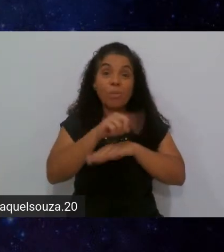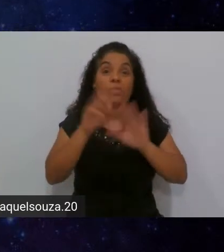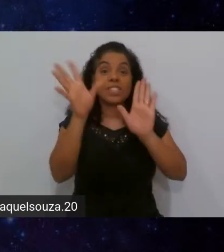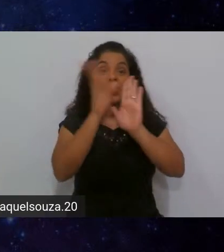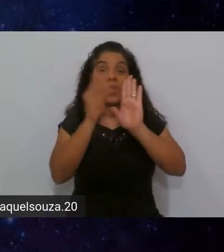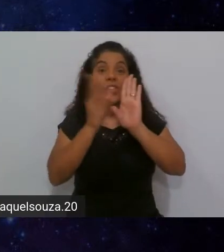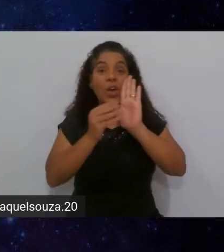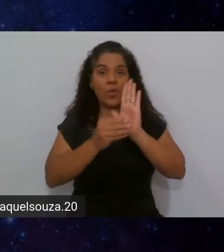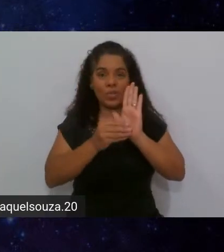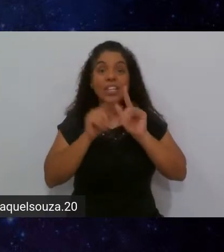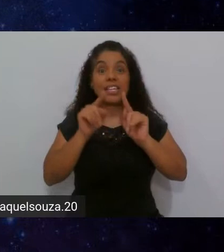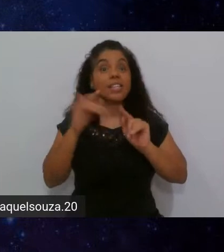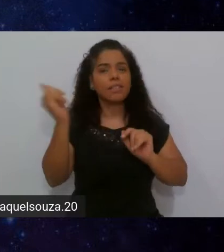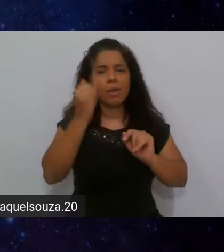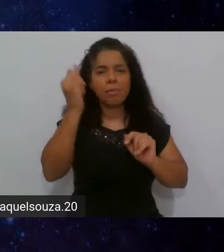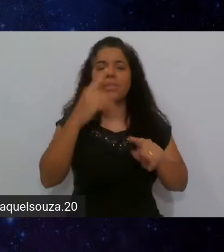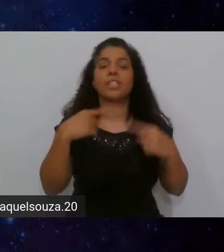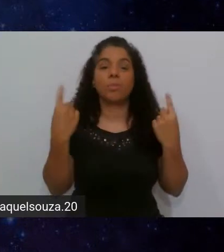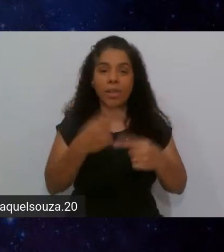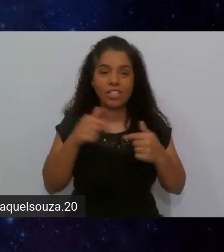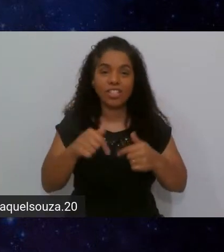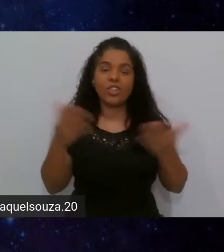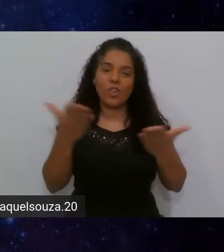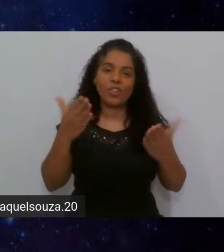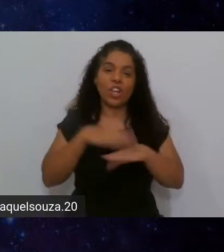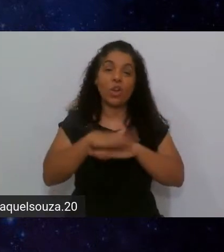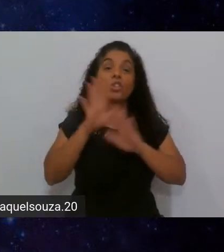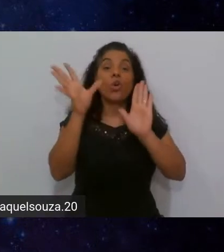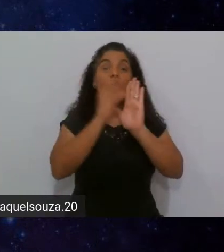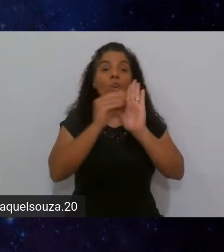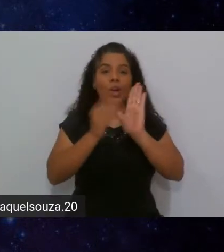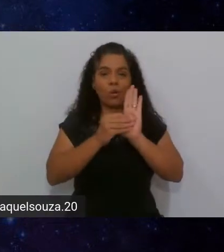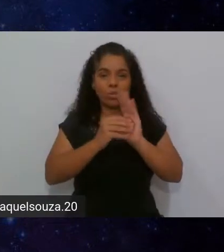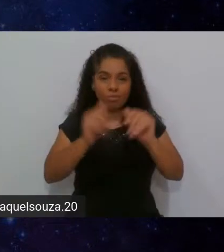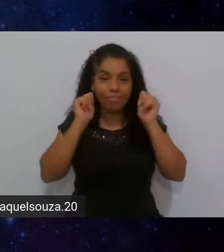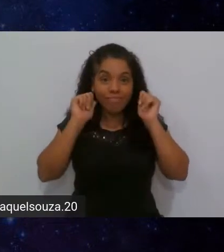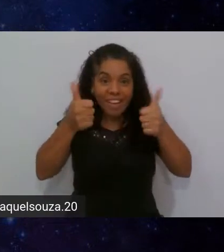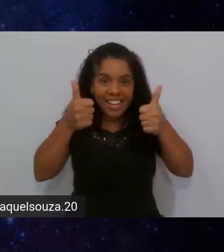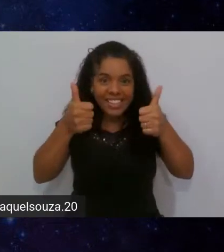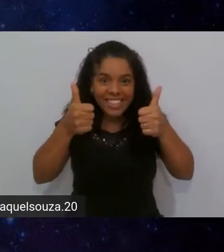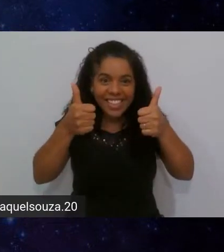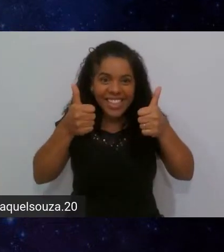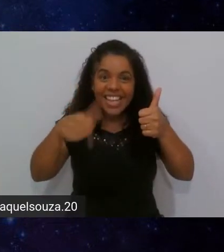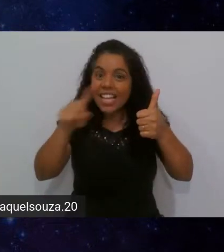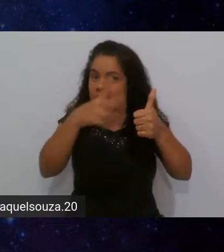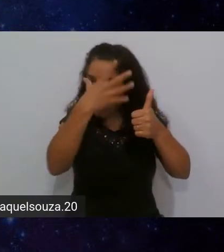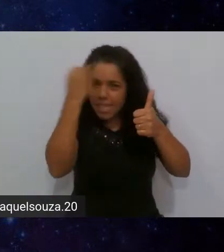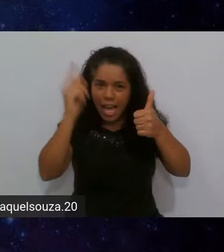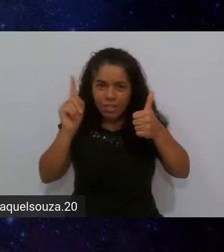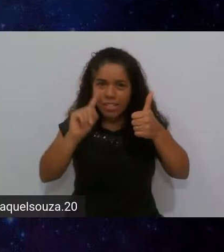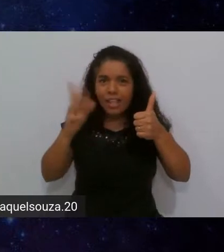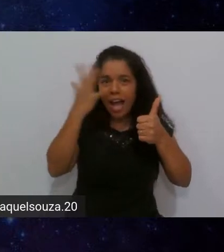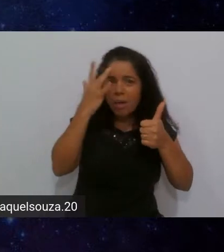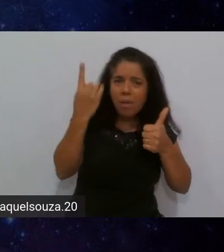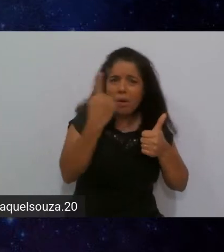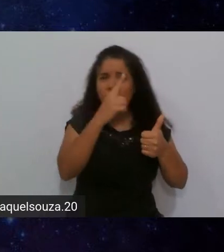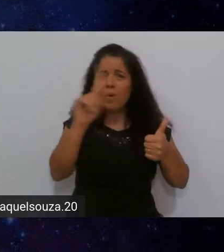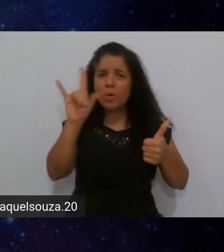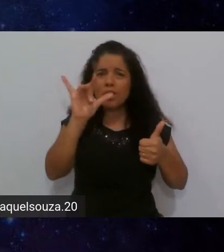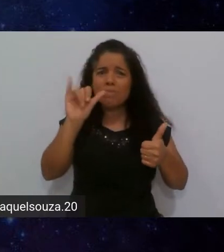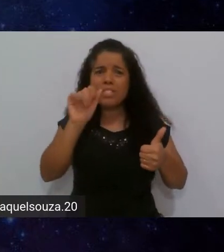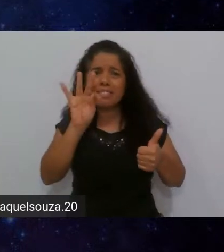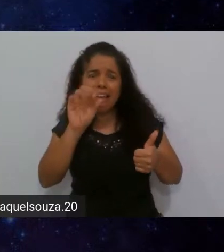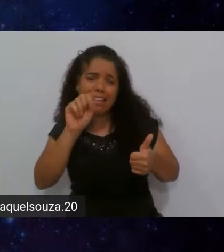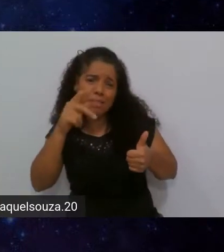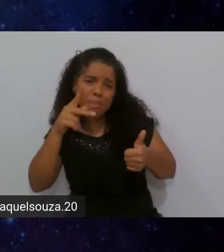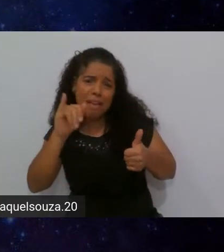e isso que é importante aqui para a gente nessa noite o conteúdo beleza galera? não se esqueçam amanhã é o último dia de TSP